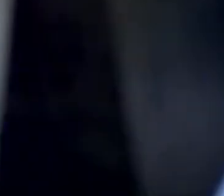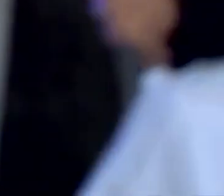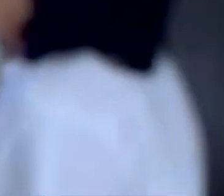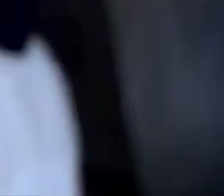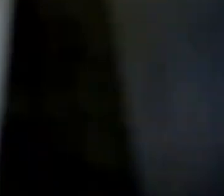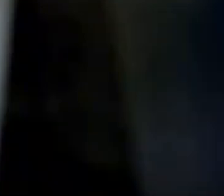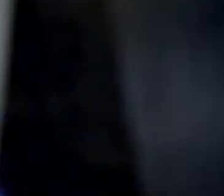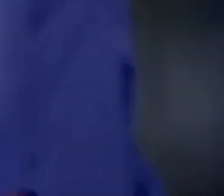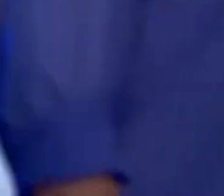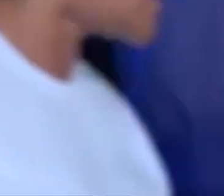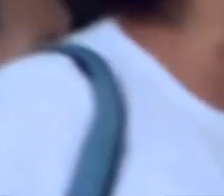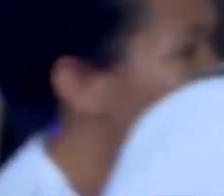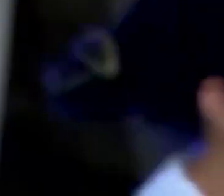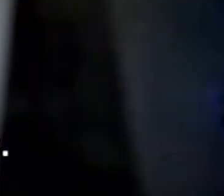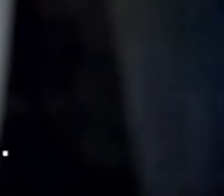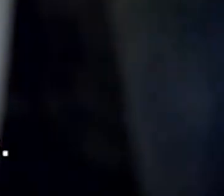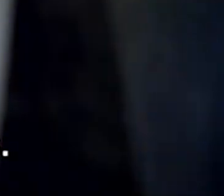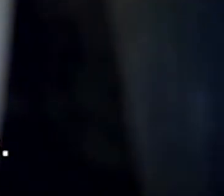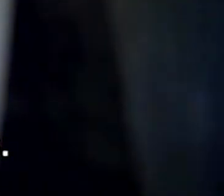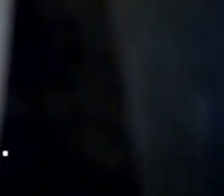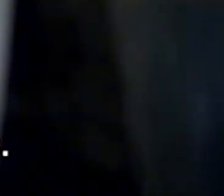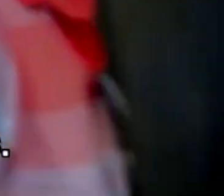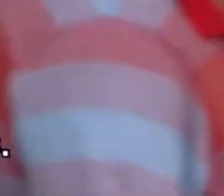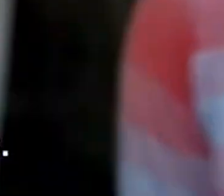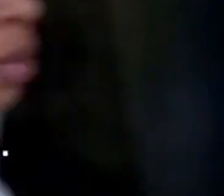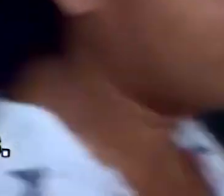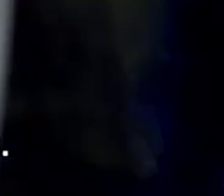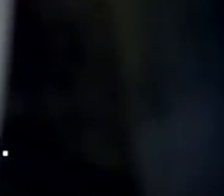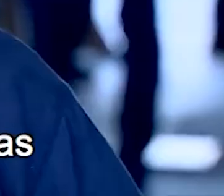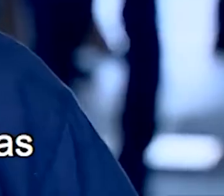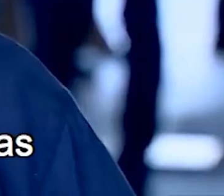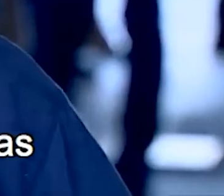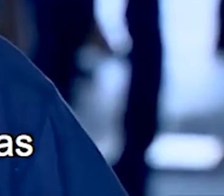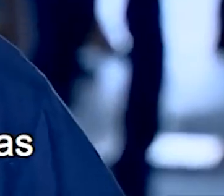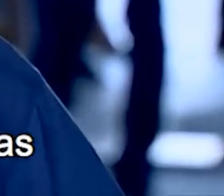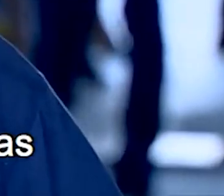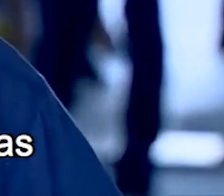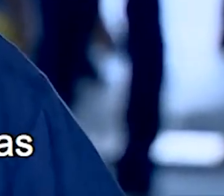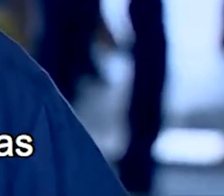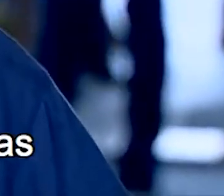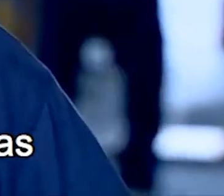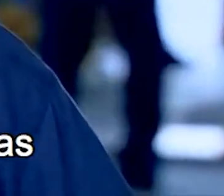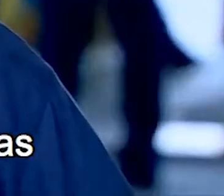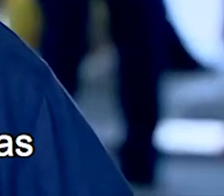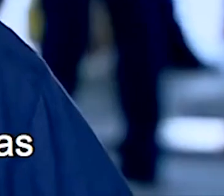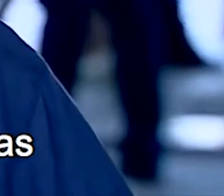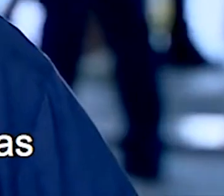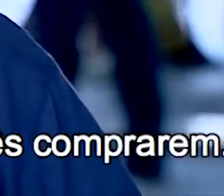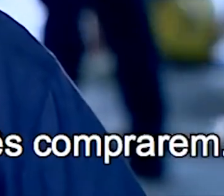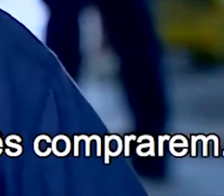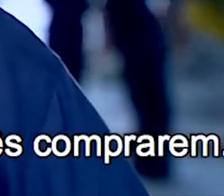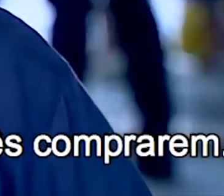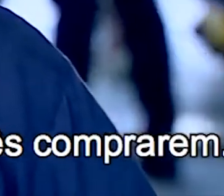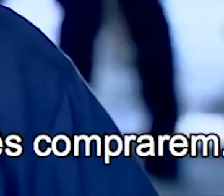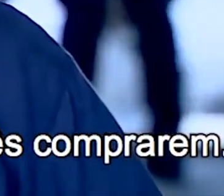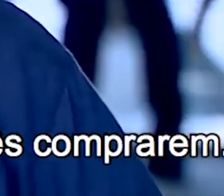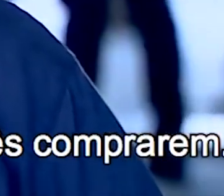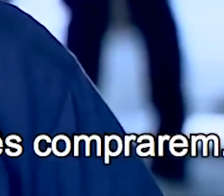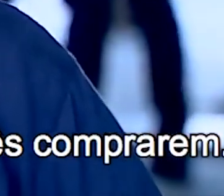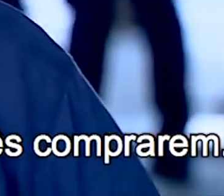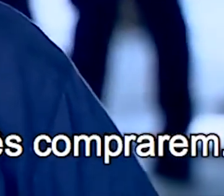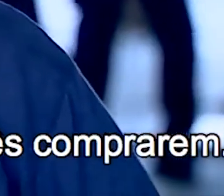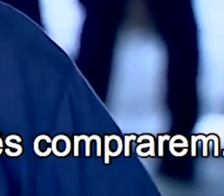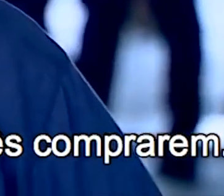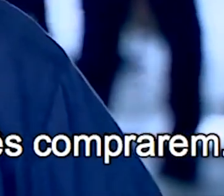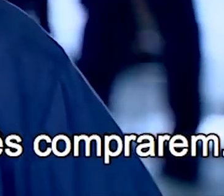Os direitos aumentaram muito. As pessoas estão se esclarecendo mais. Senhores consumidores, vocês têm 90 dias para reclamar de